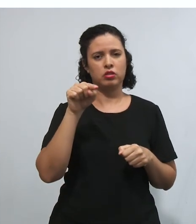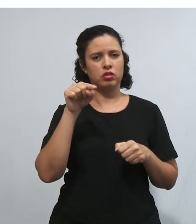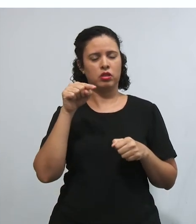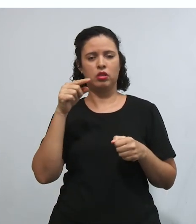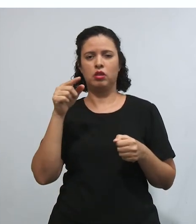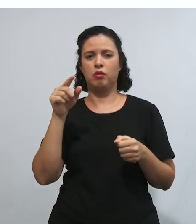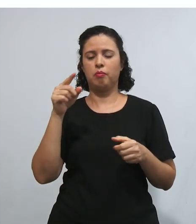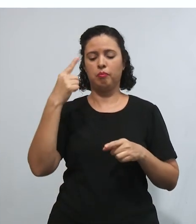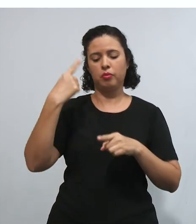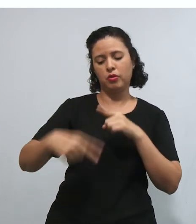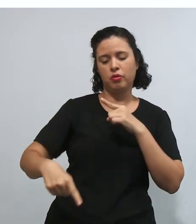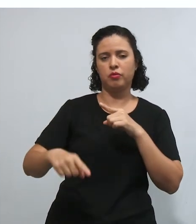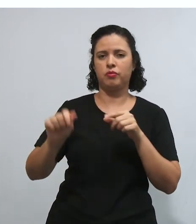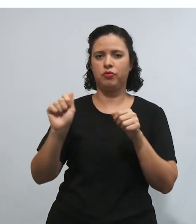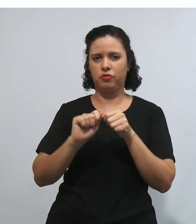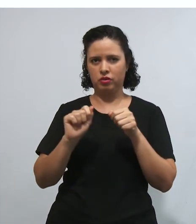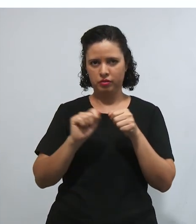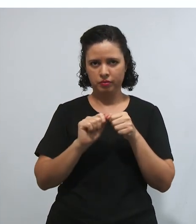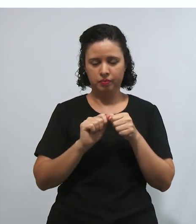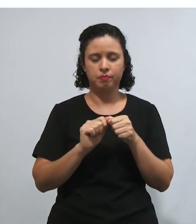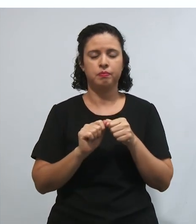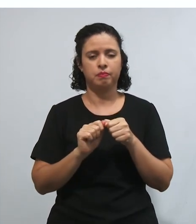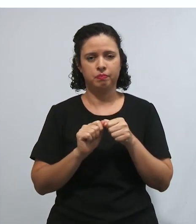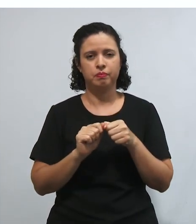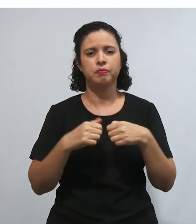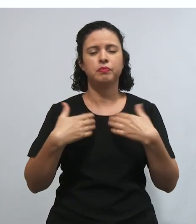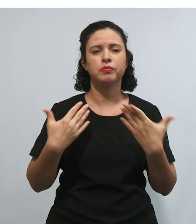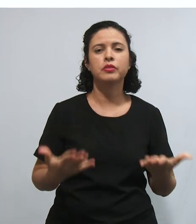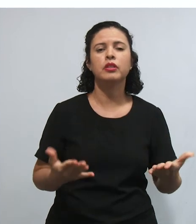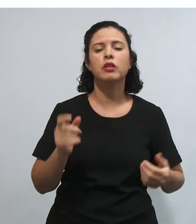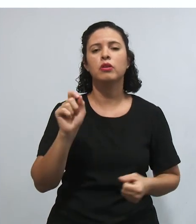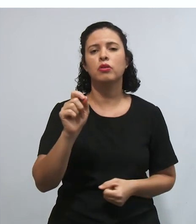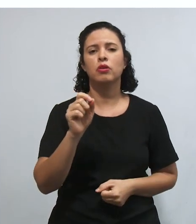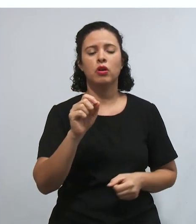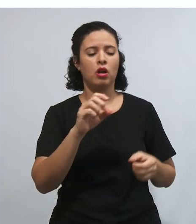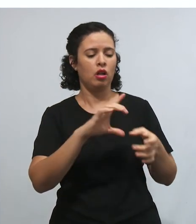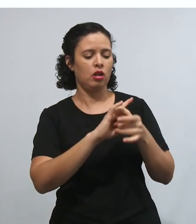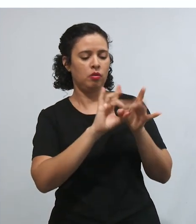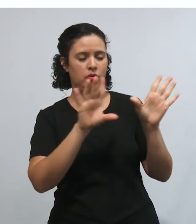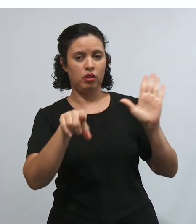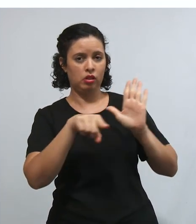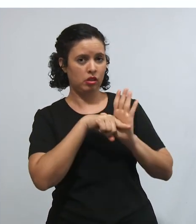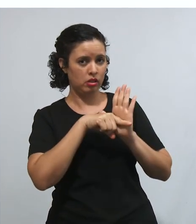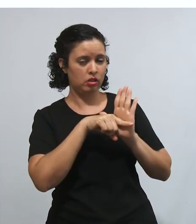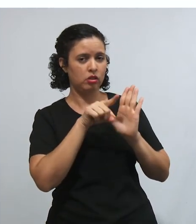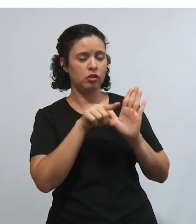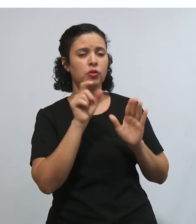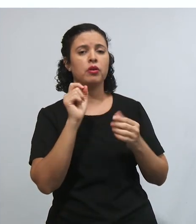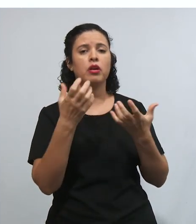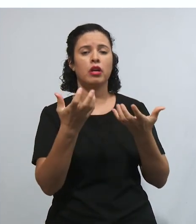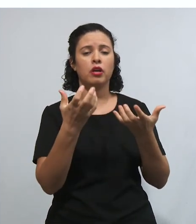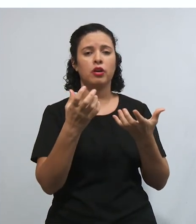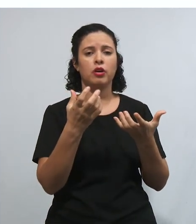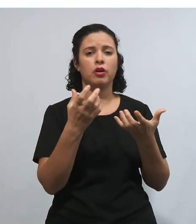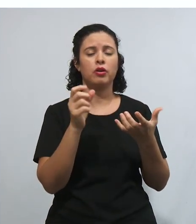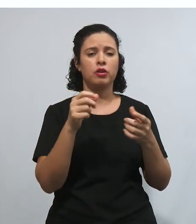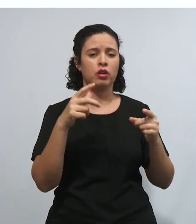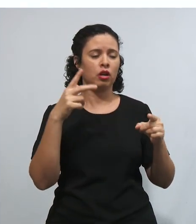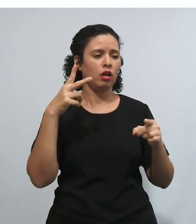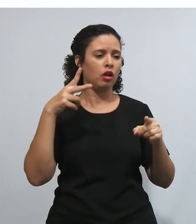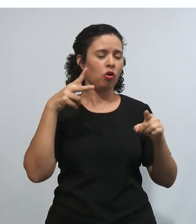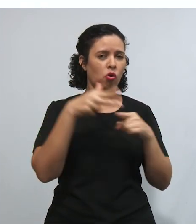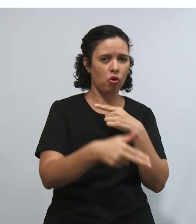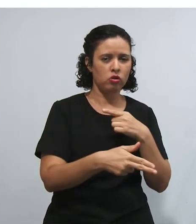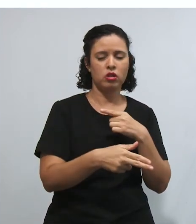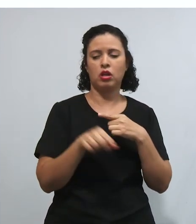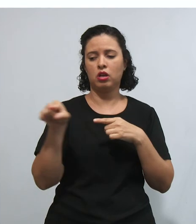aquela determinada ação. Então, aqui ó. As liberdades negativas buscam restringir a